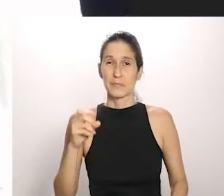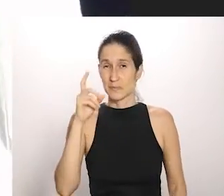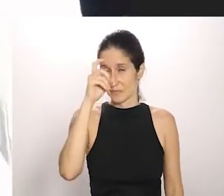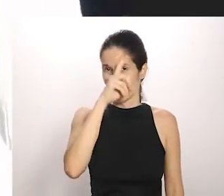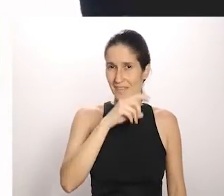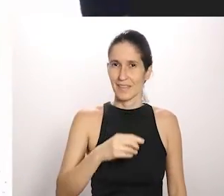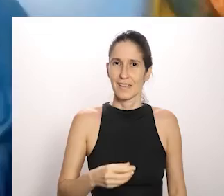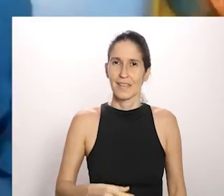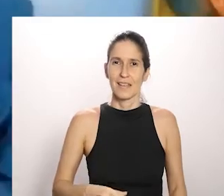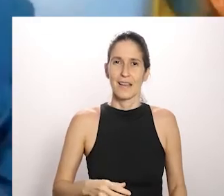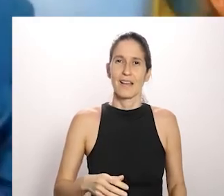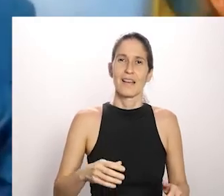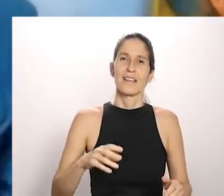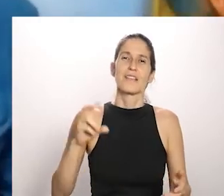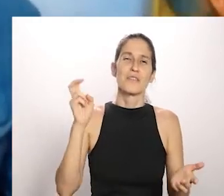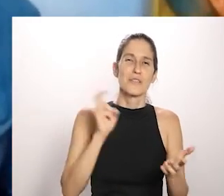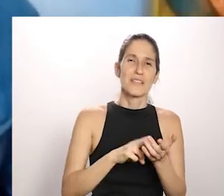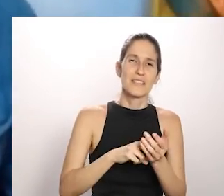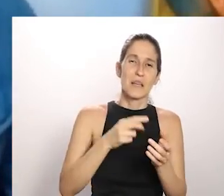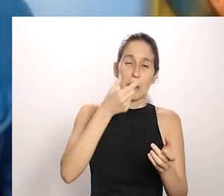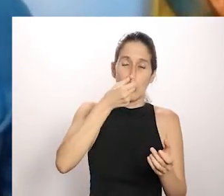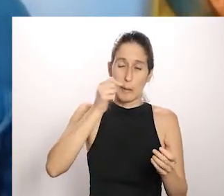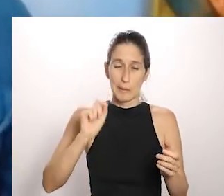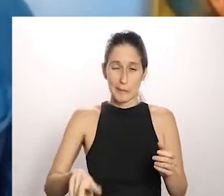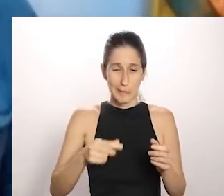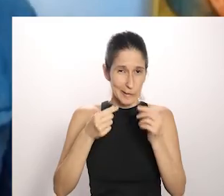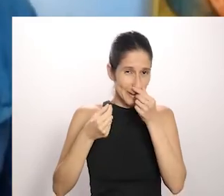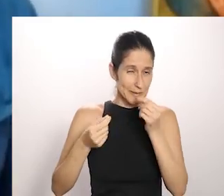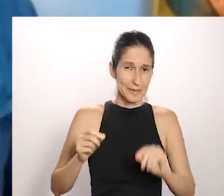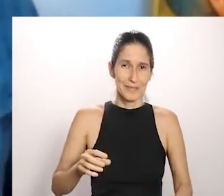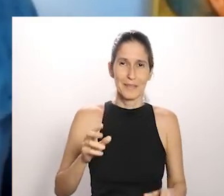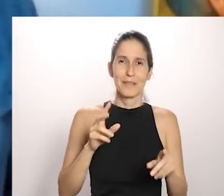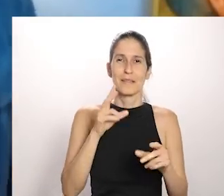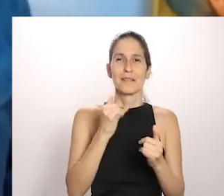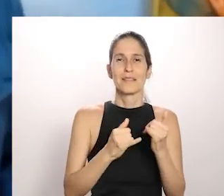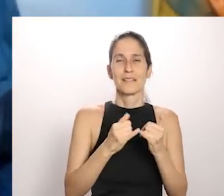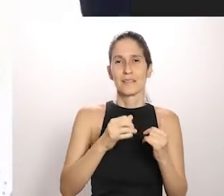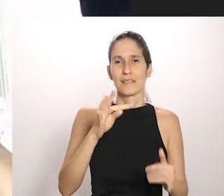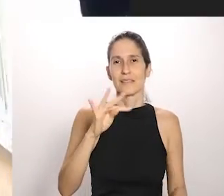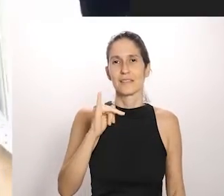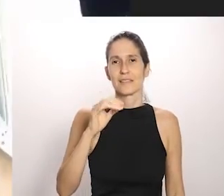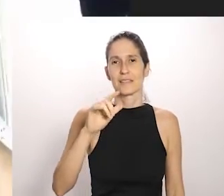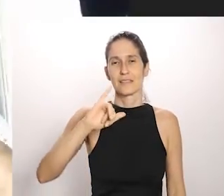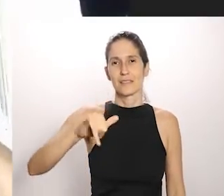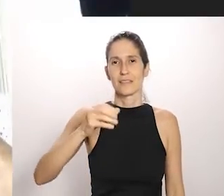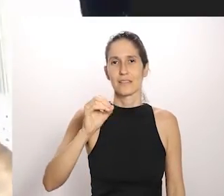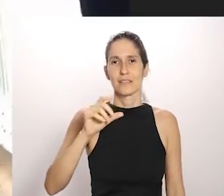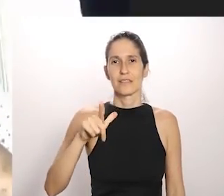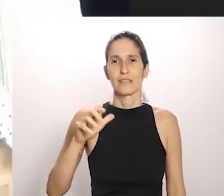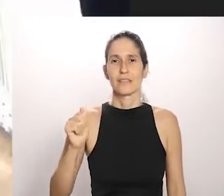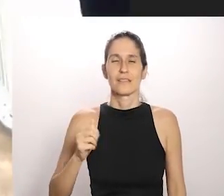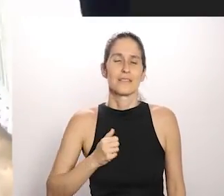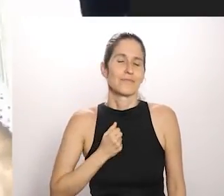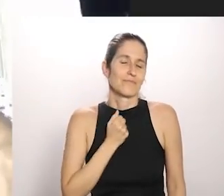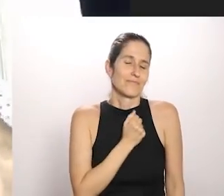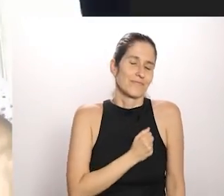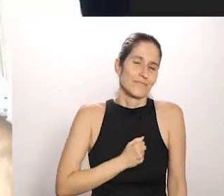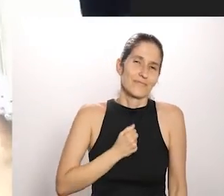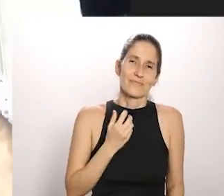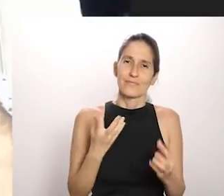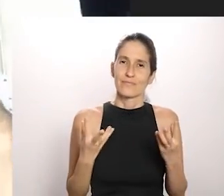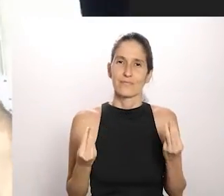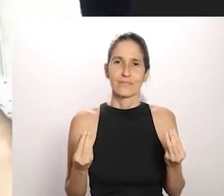saudade. No outro dia sai um tijolo de oito furos, né? De cada buraco que venta. Ô, que saudade